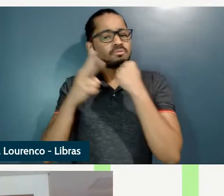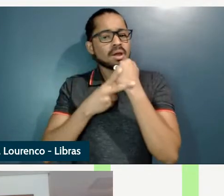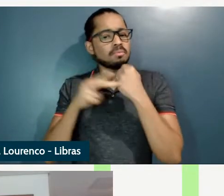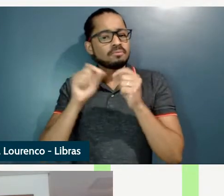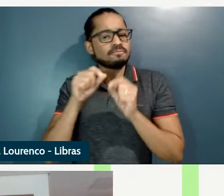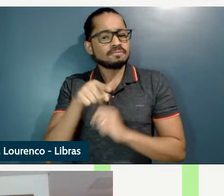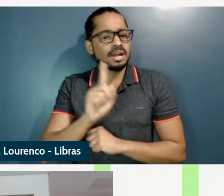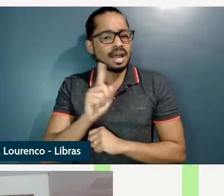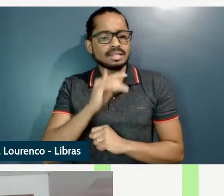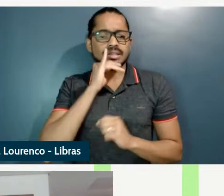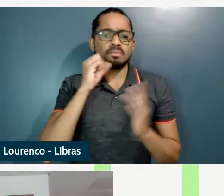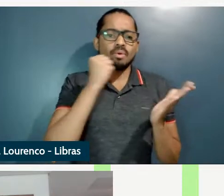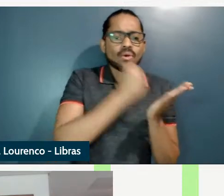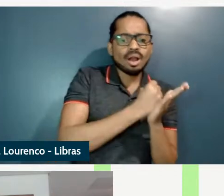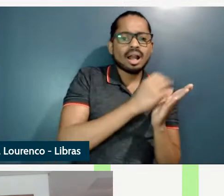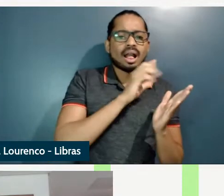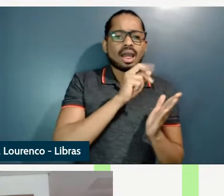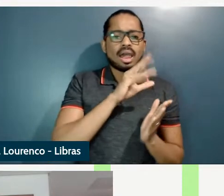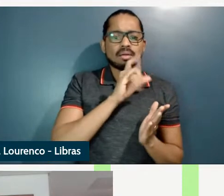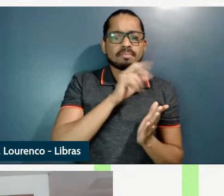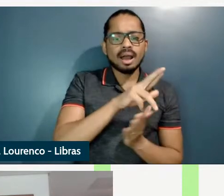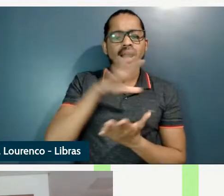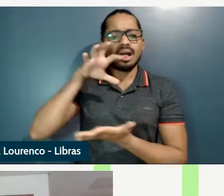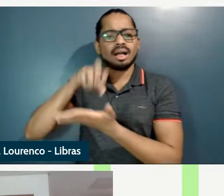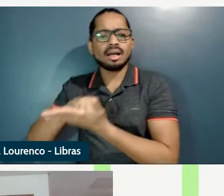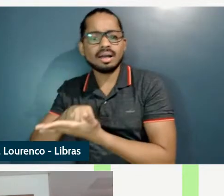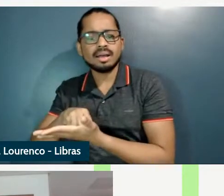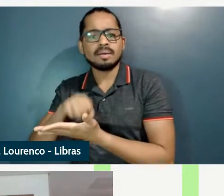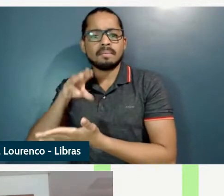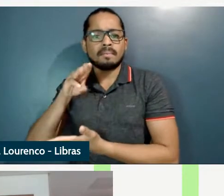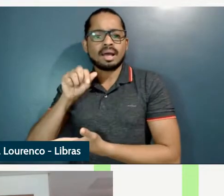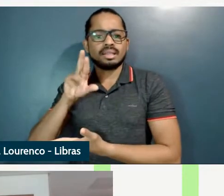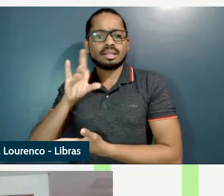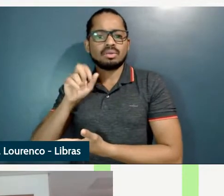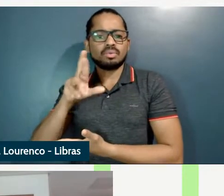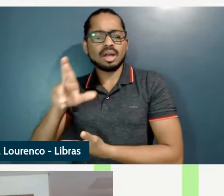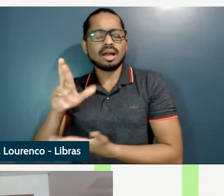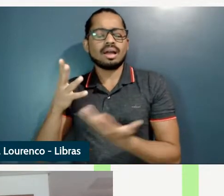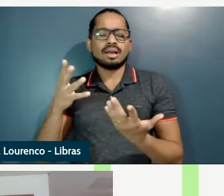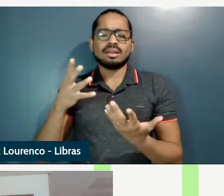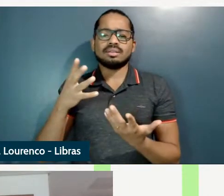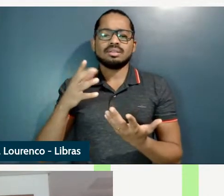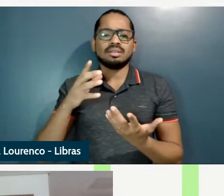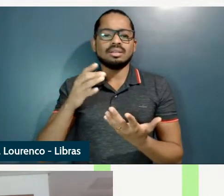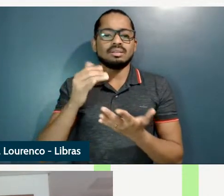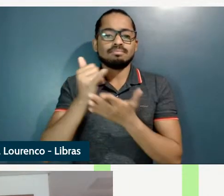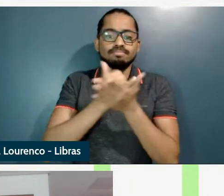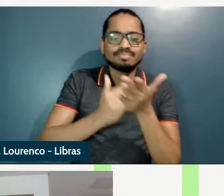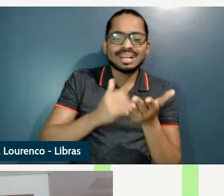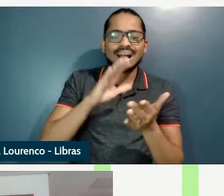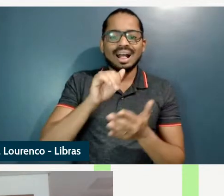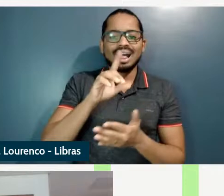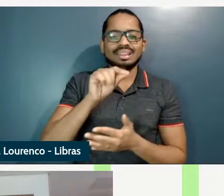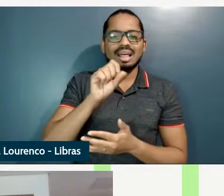carimbar bordar matricular e por aí vai ou cadastrar que aí você faz o cadastro então se você cadastra